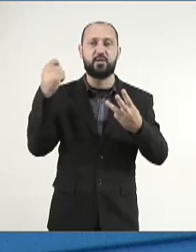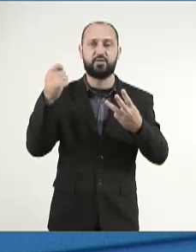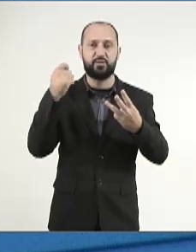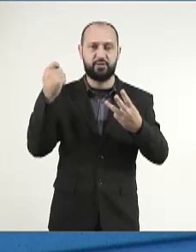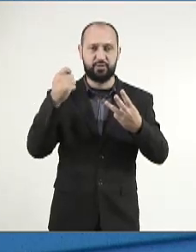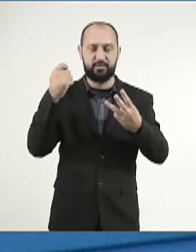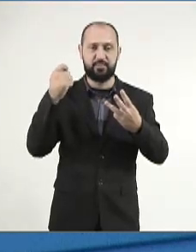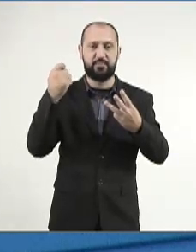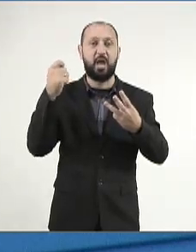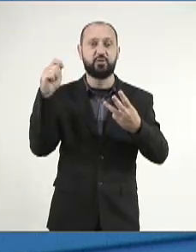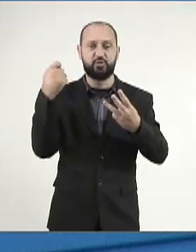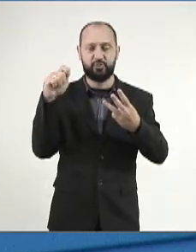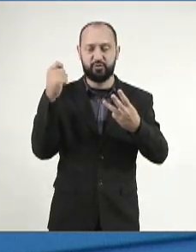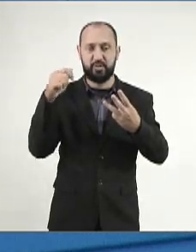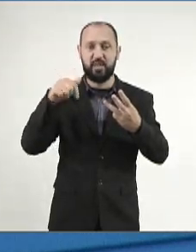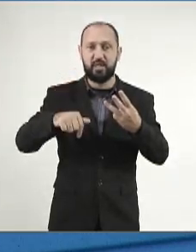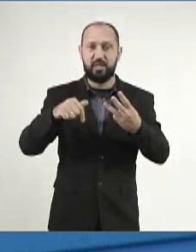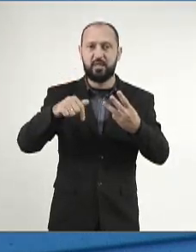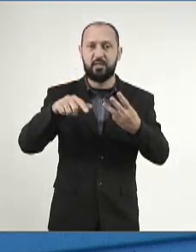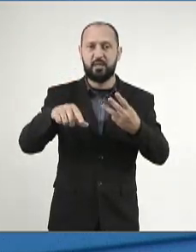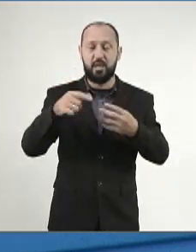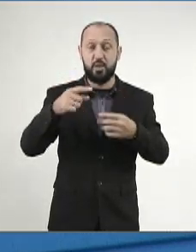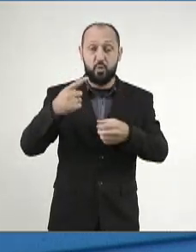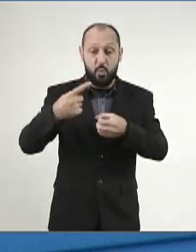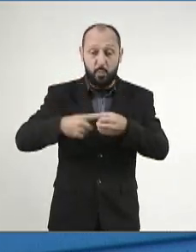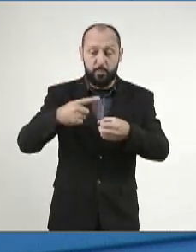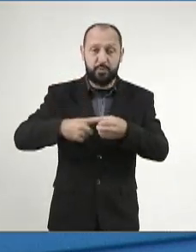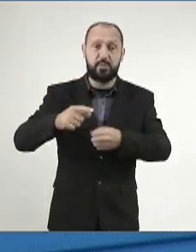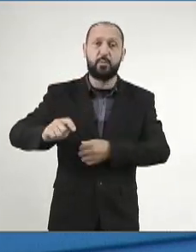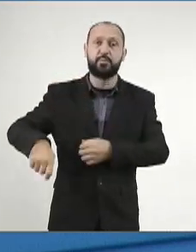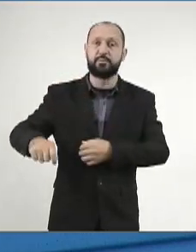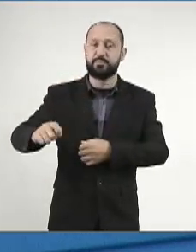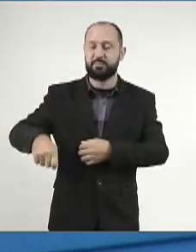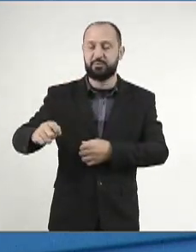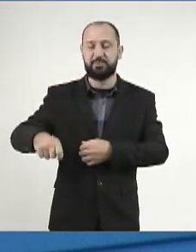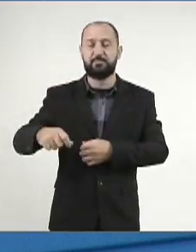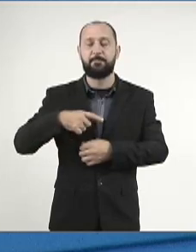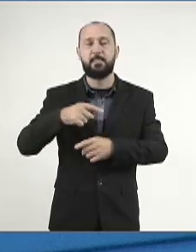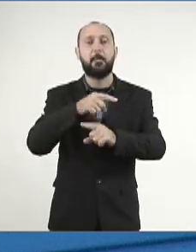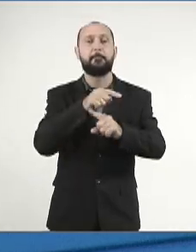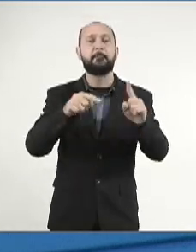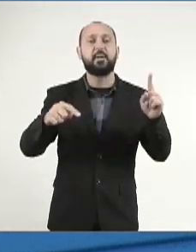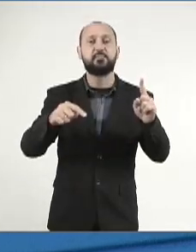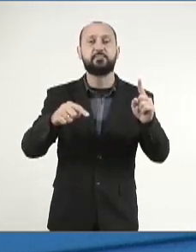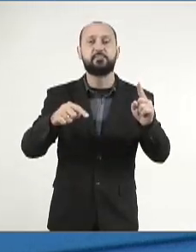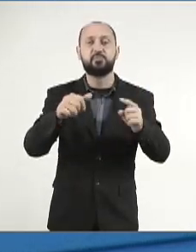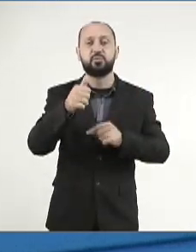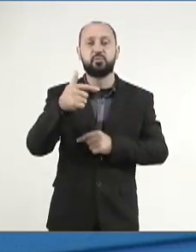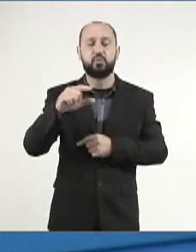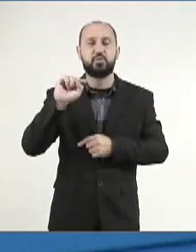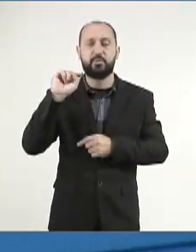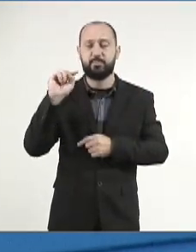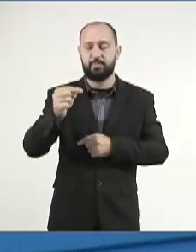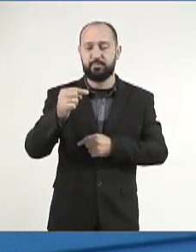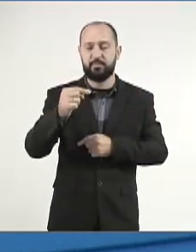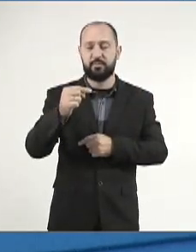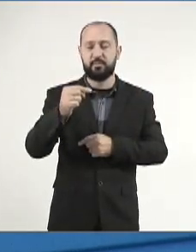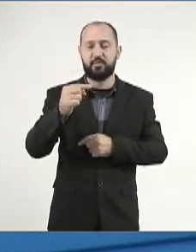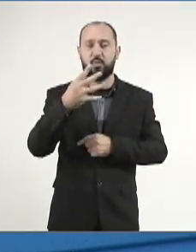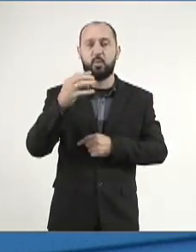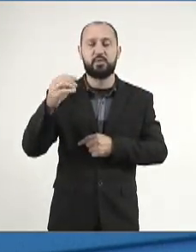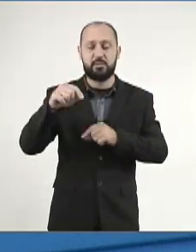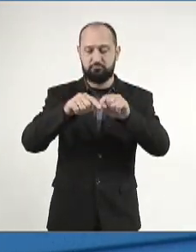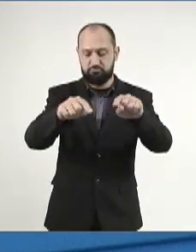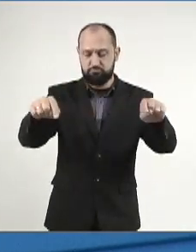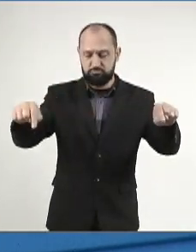Mas aqui no Brasil, no município de Porto Murtinho, ele tem uma extensão de 12.400 quilômetros